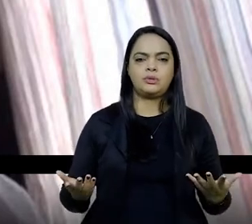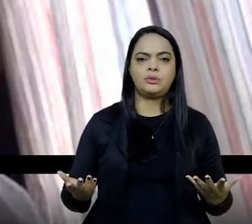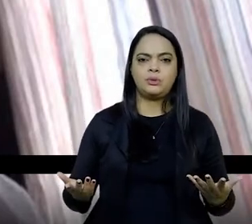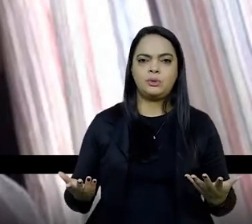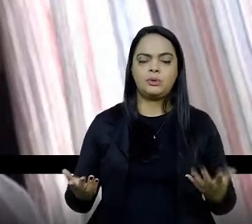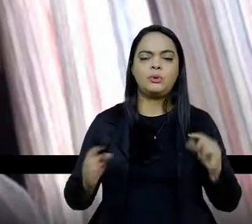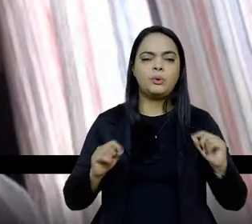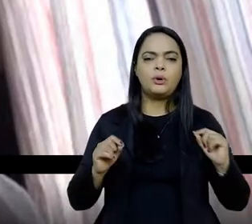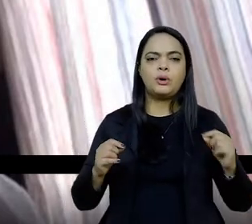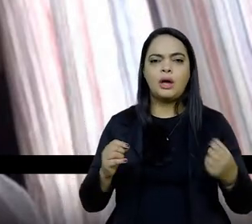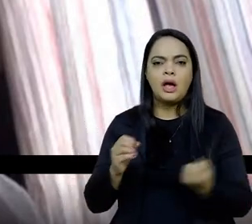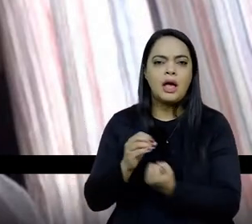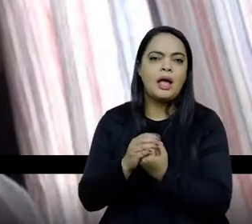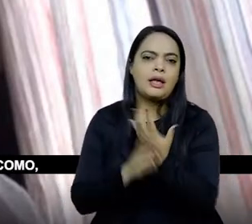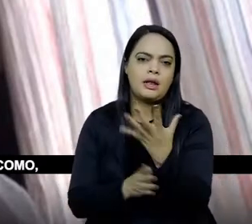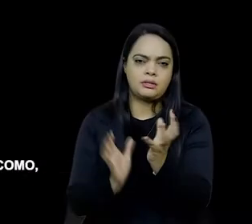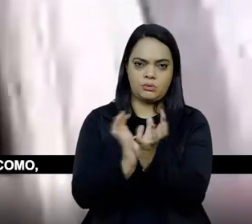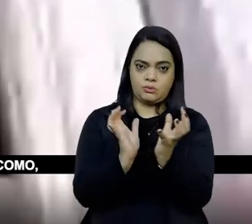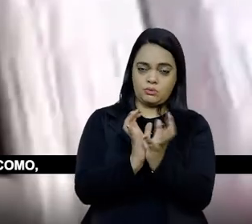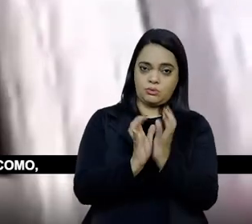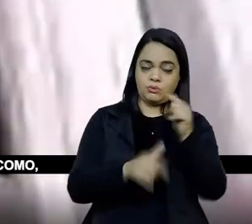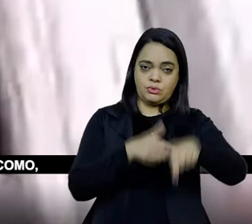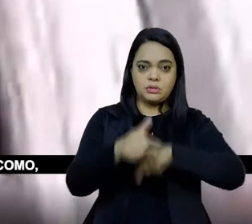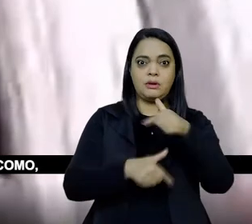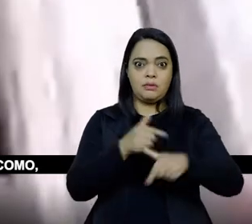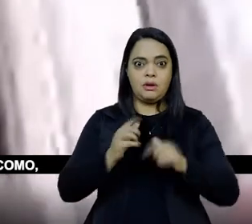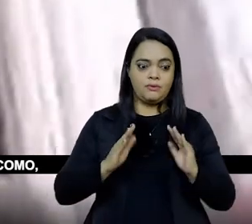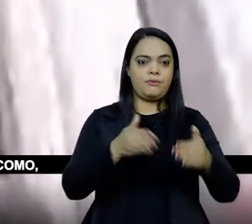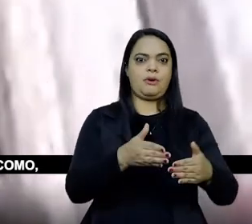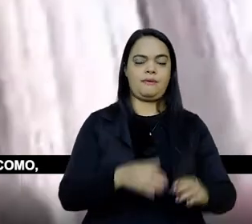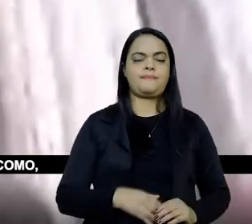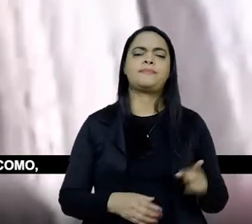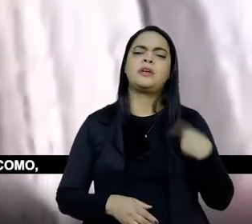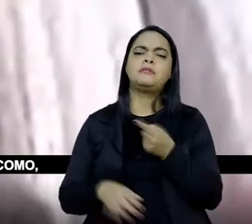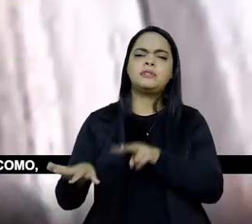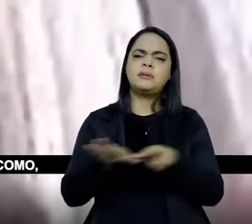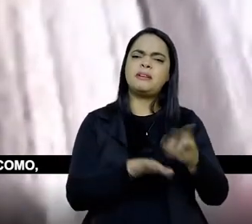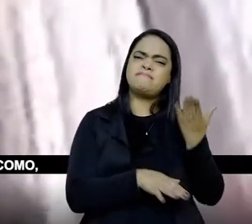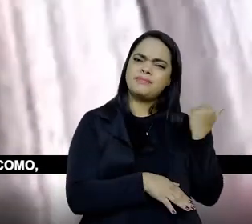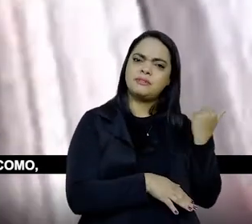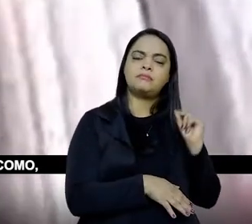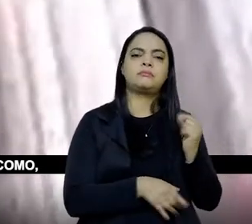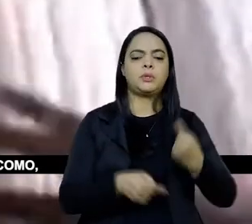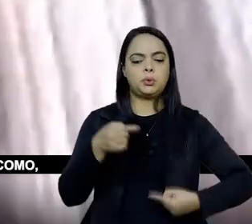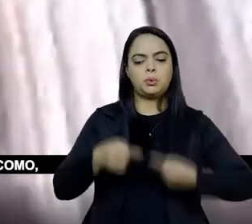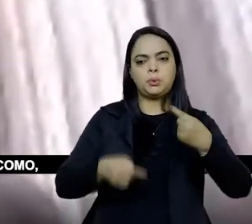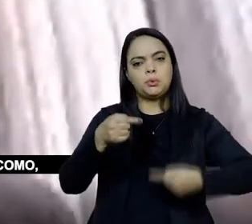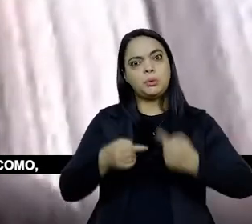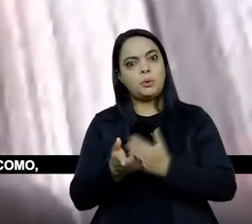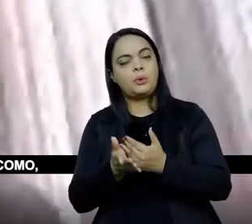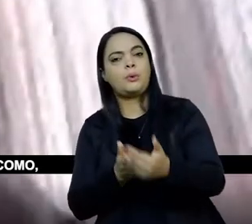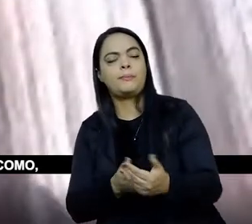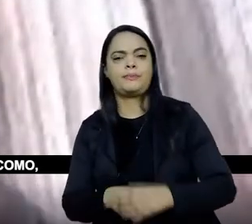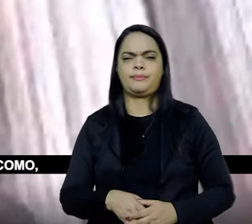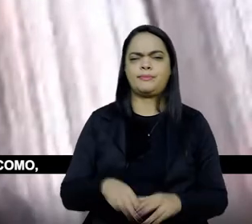a construção desses grupos de trabalho. E aí a gente entrou numa discussão semana passada, por exemplo, se colocaríamos